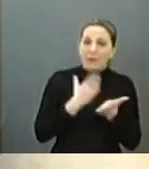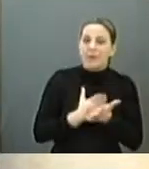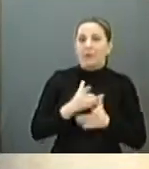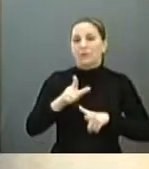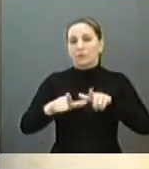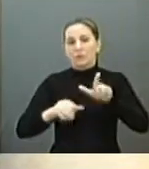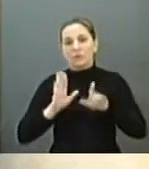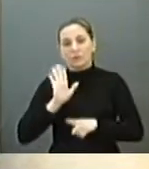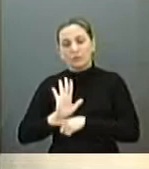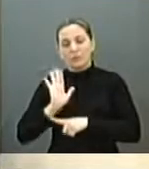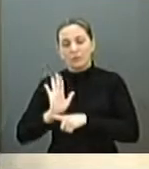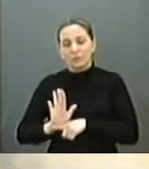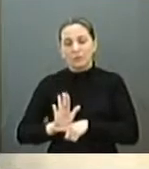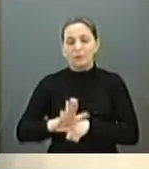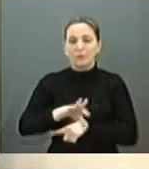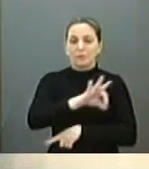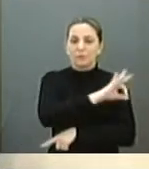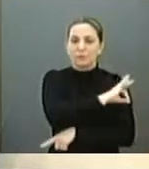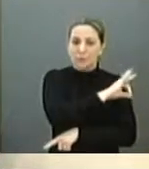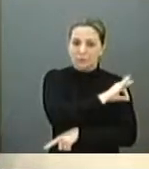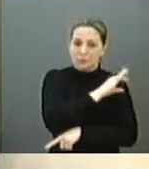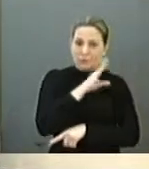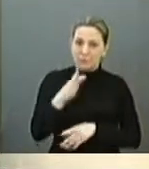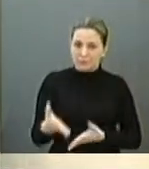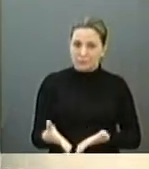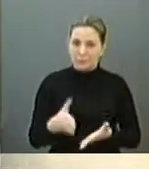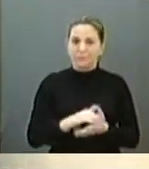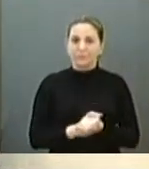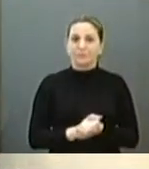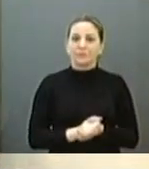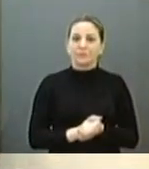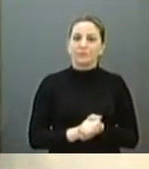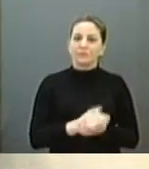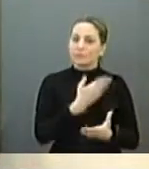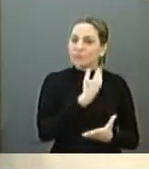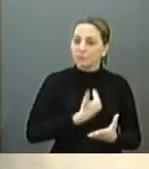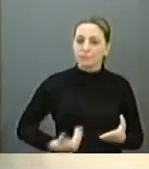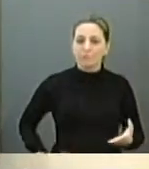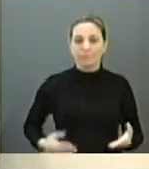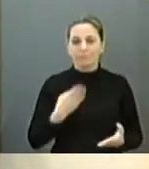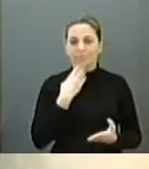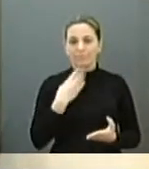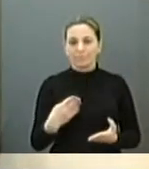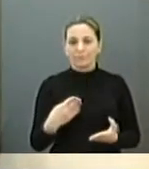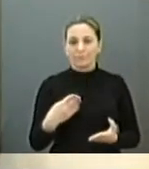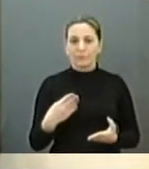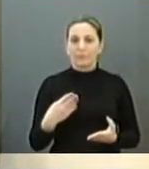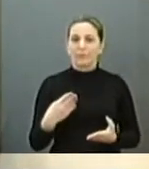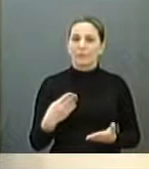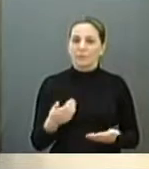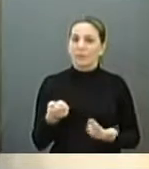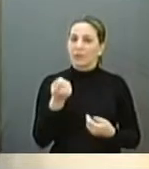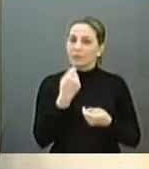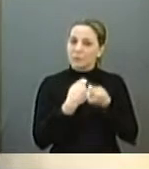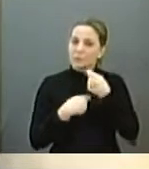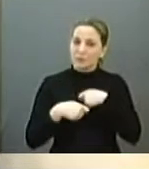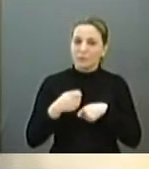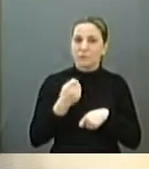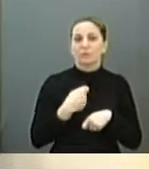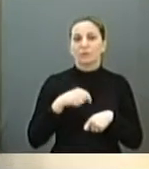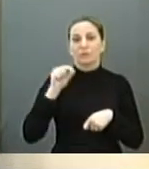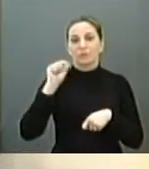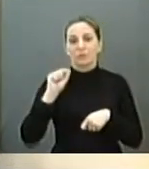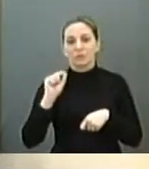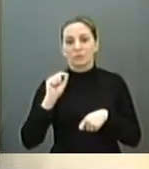cidade de Araraquara. Peço aqui, publicamente, para os gestores da prefeitura, principalmente o